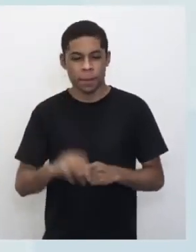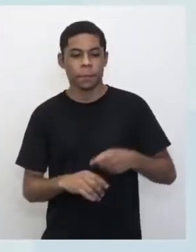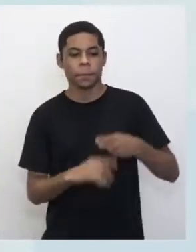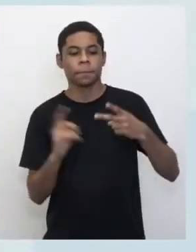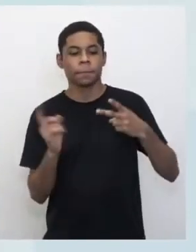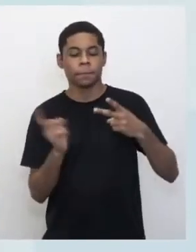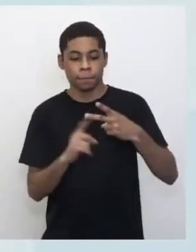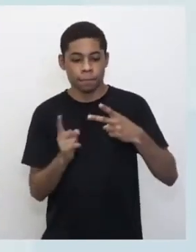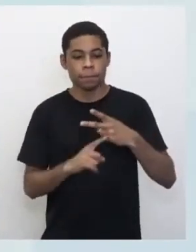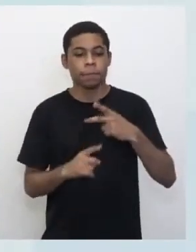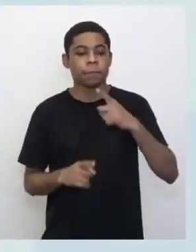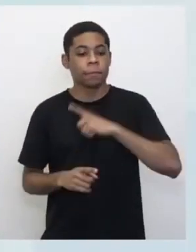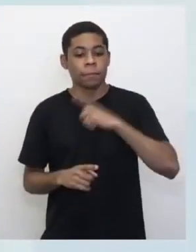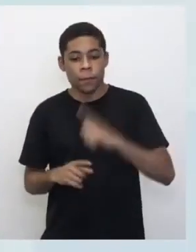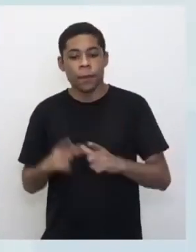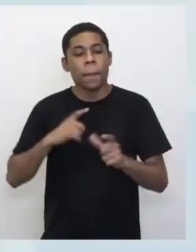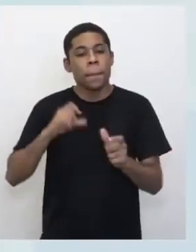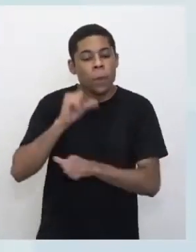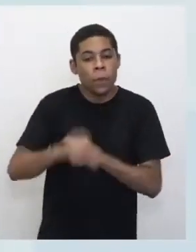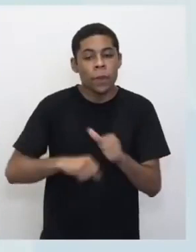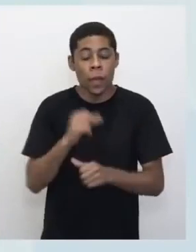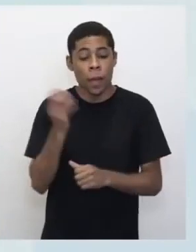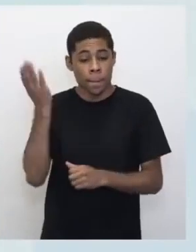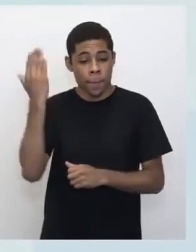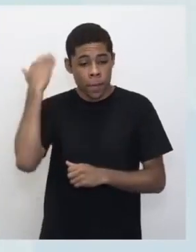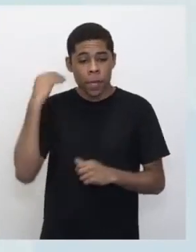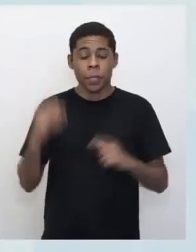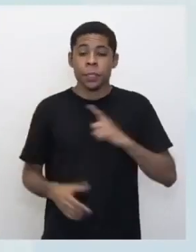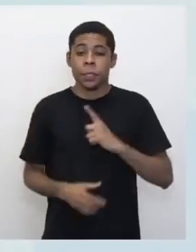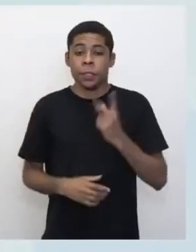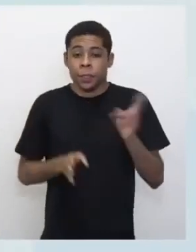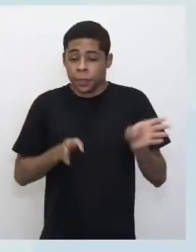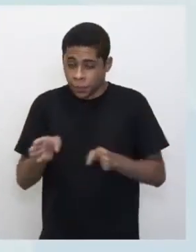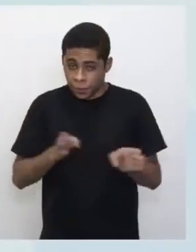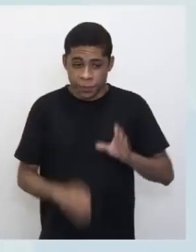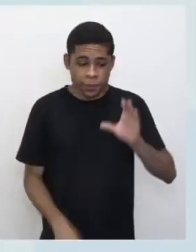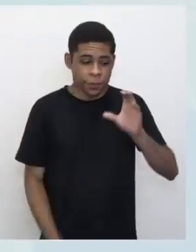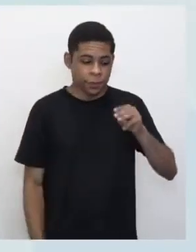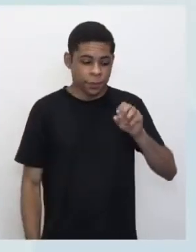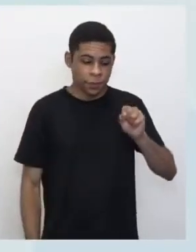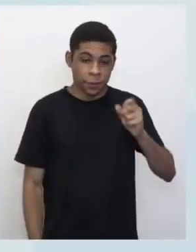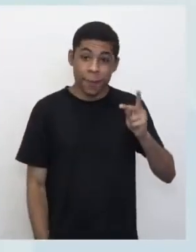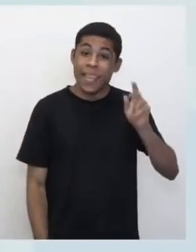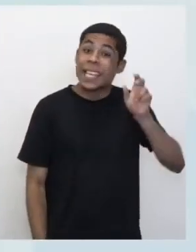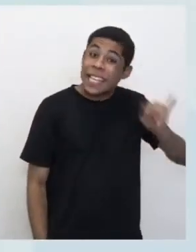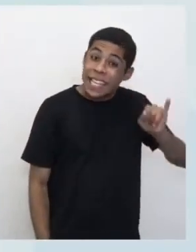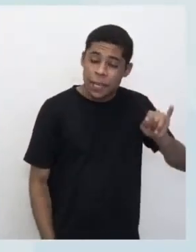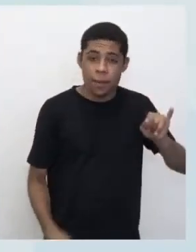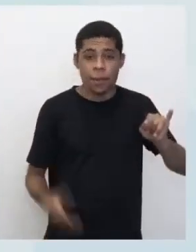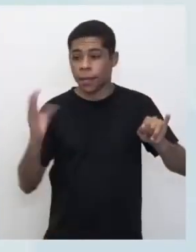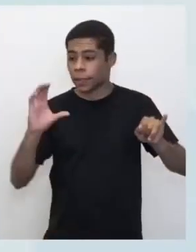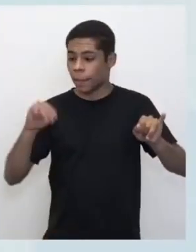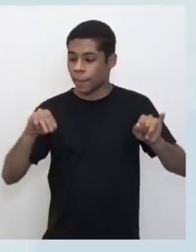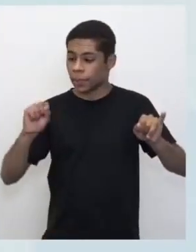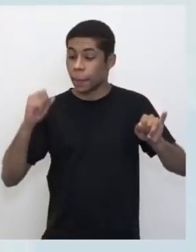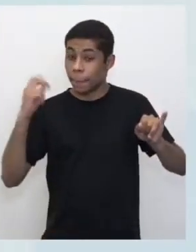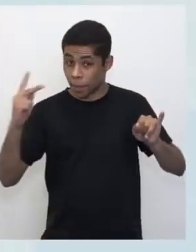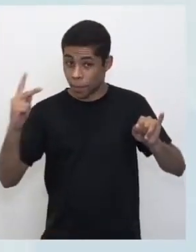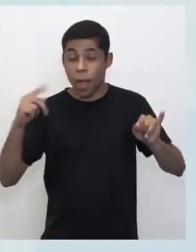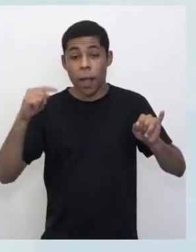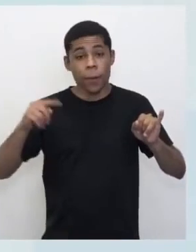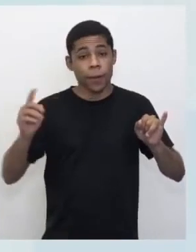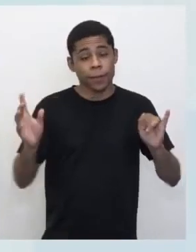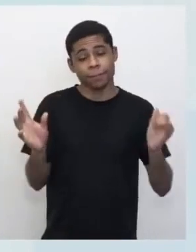mudança, João. Sim, agora só está em um. Exato, a gente tinha separação dos anos iniciais, né, dos anos finais, média e age, agora é todo mundo